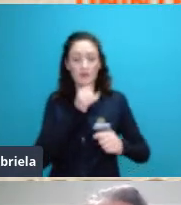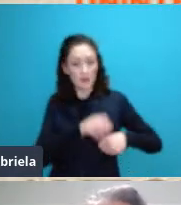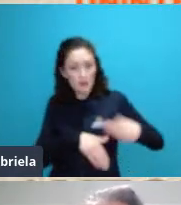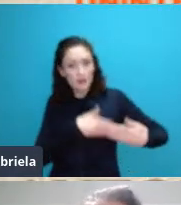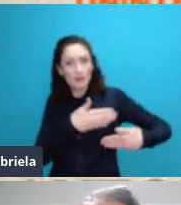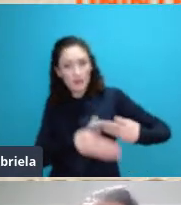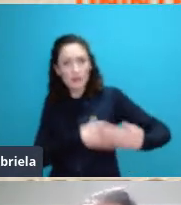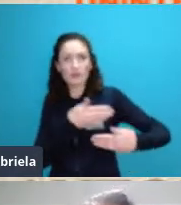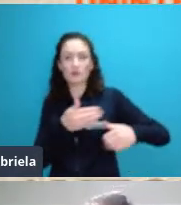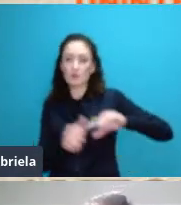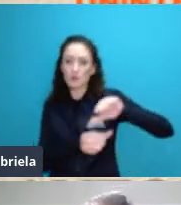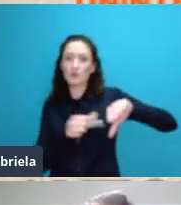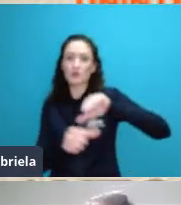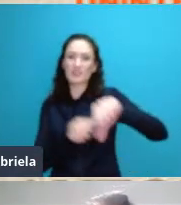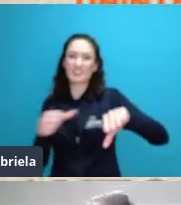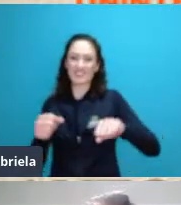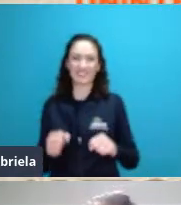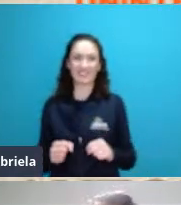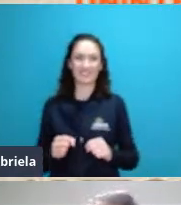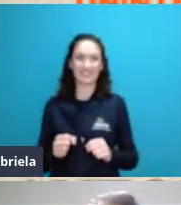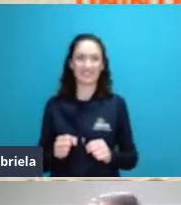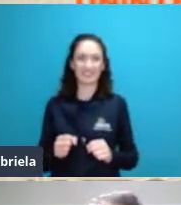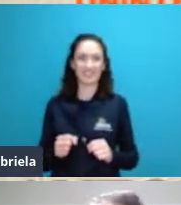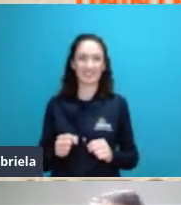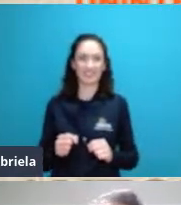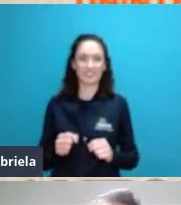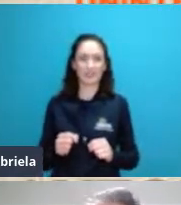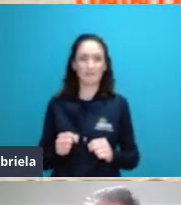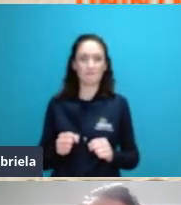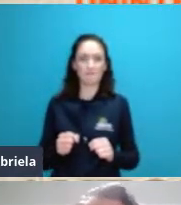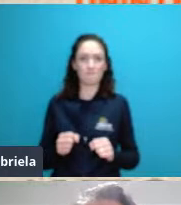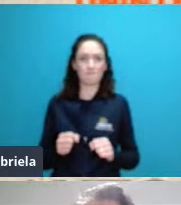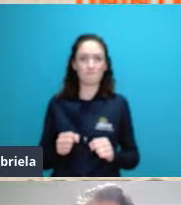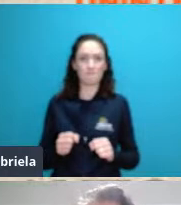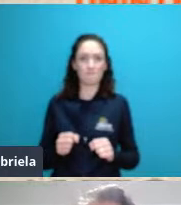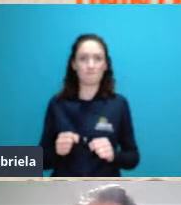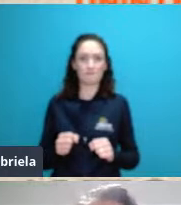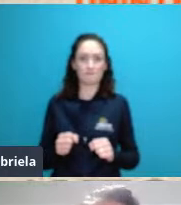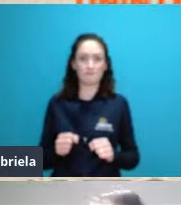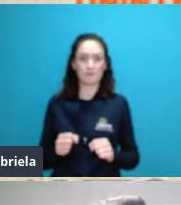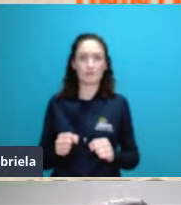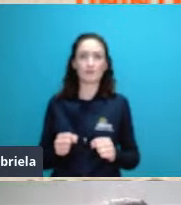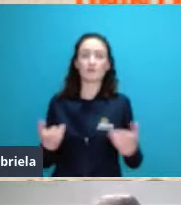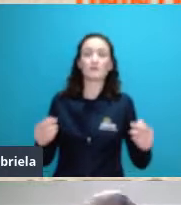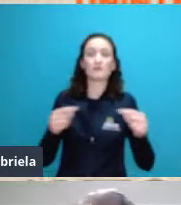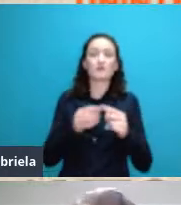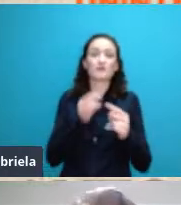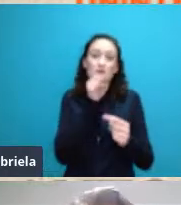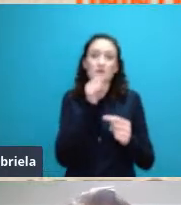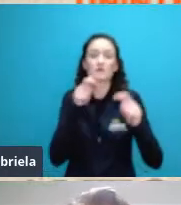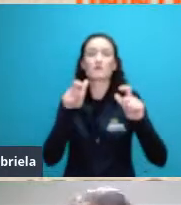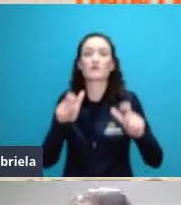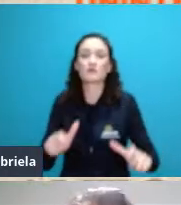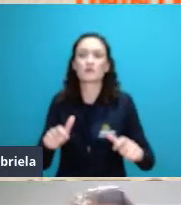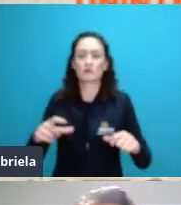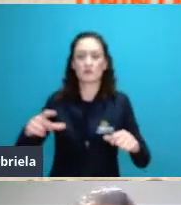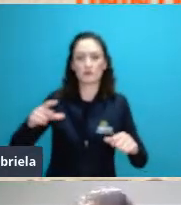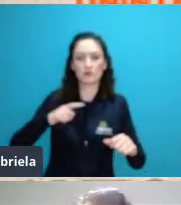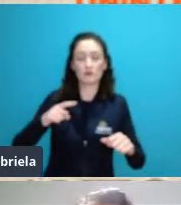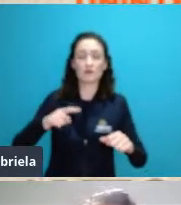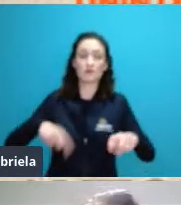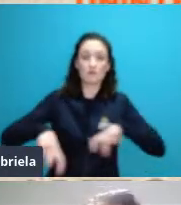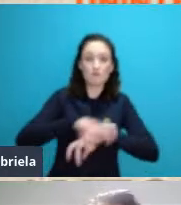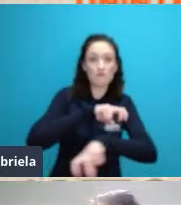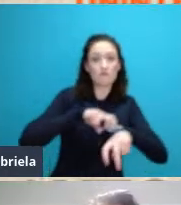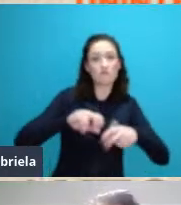do zero numa região em que seja possível uma colonização por espécies pioneiras e que as espécies consigam se estabelecer